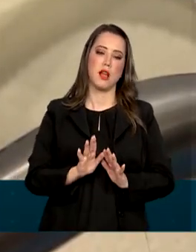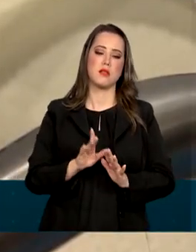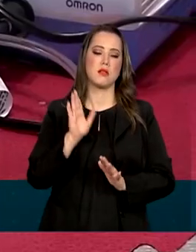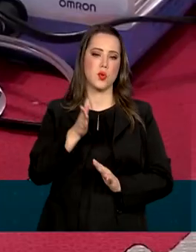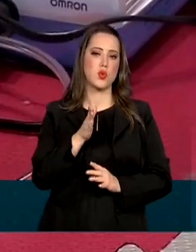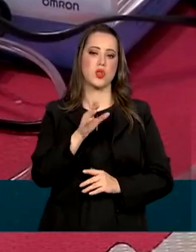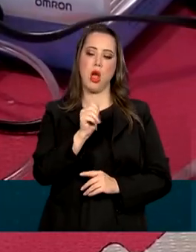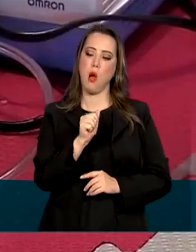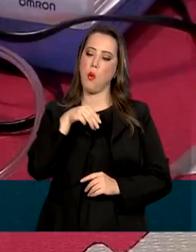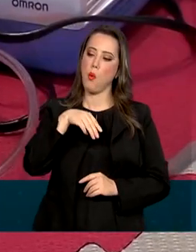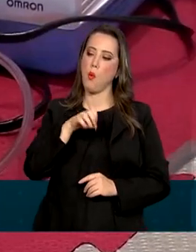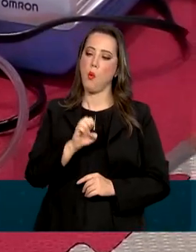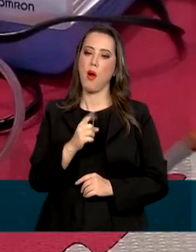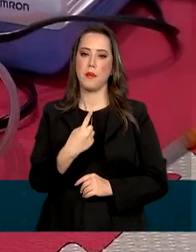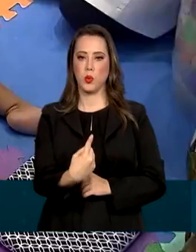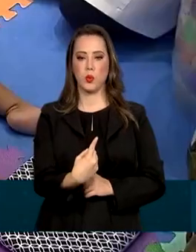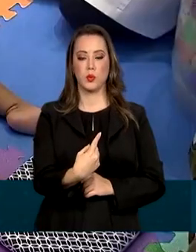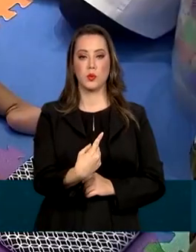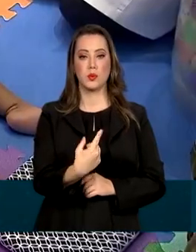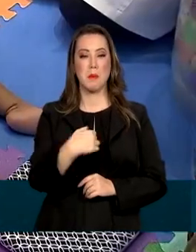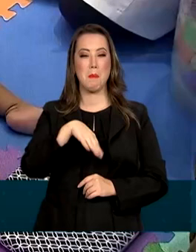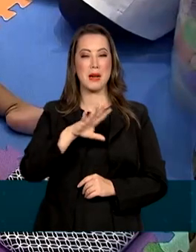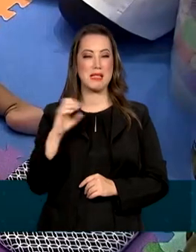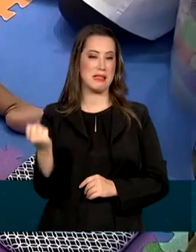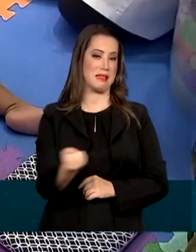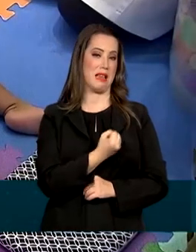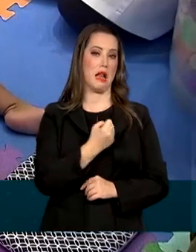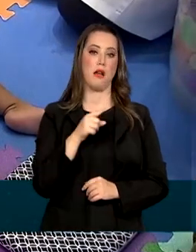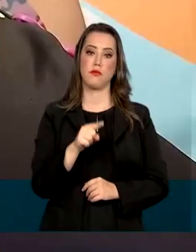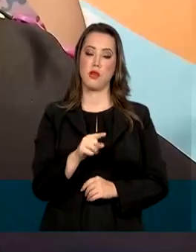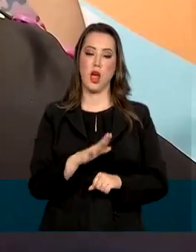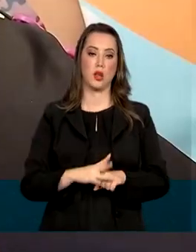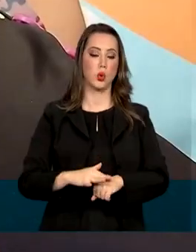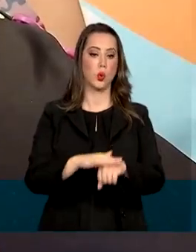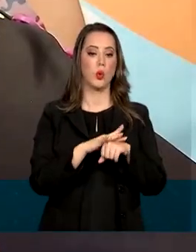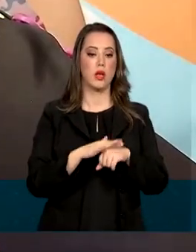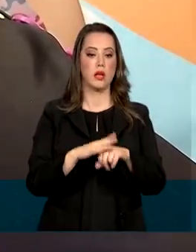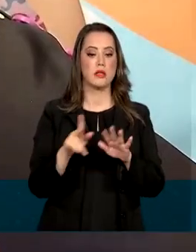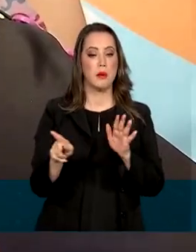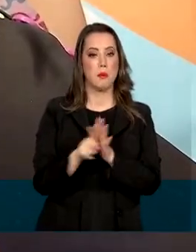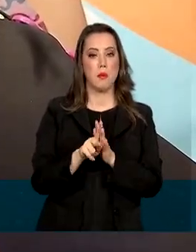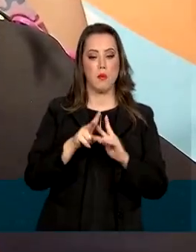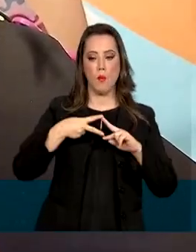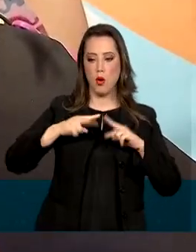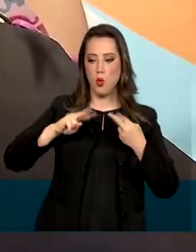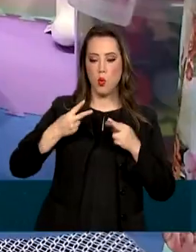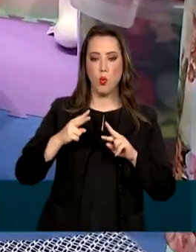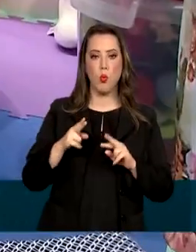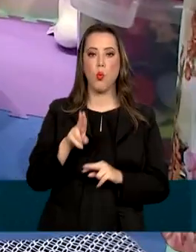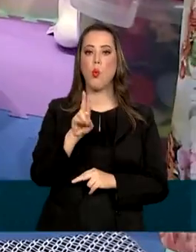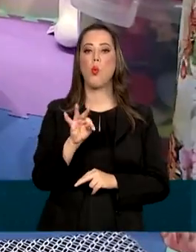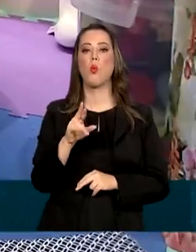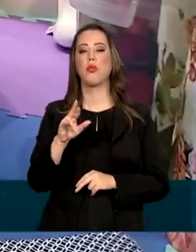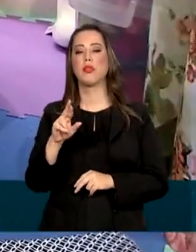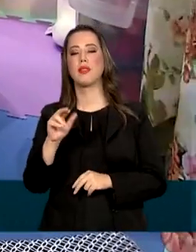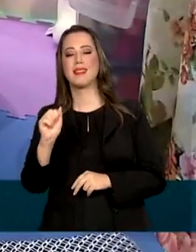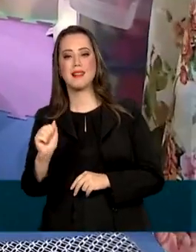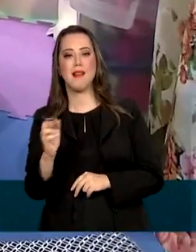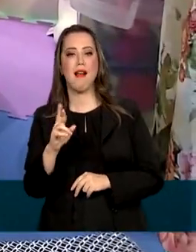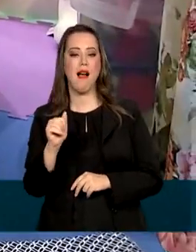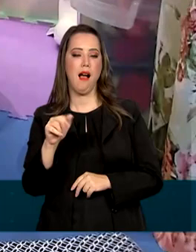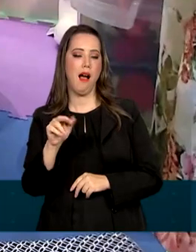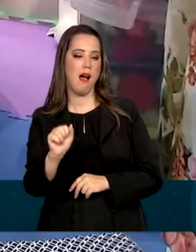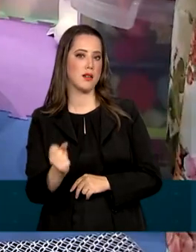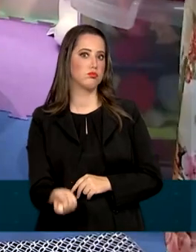espinhal AMI 1, o tipo mais grave. A doença genética ultra rara afeta o neurônio motor